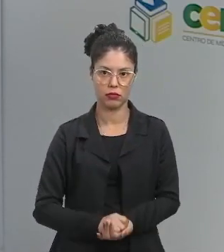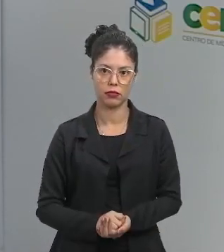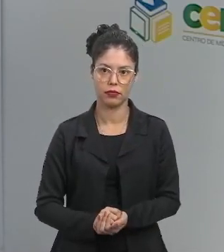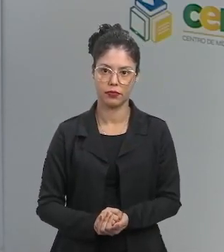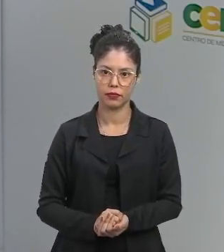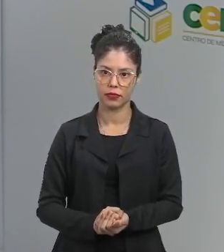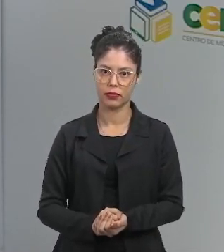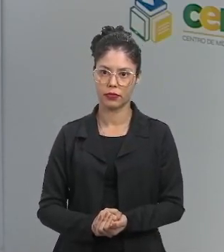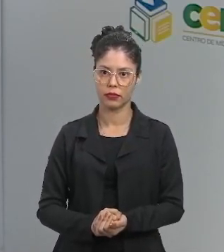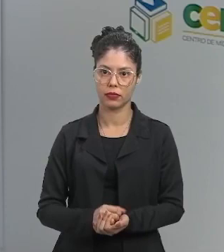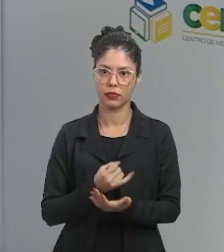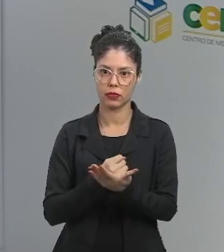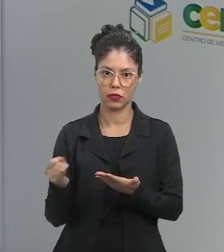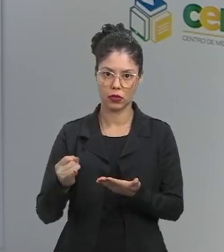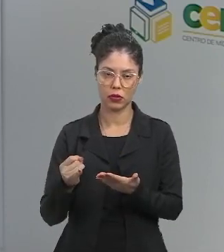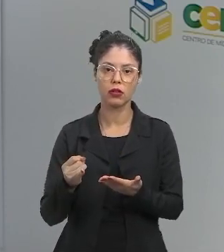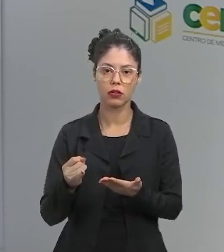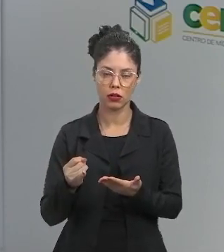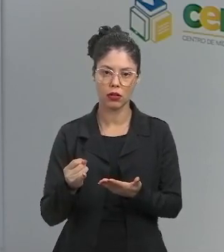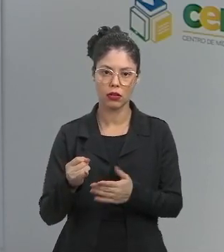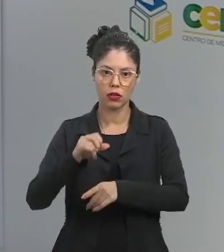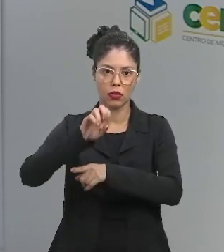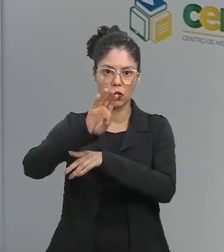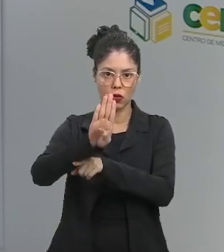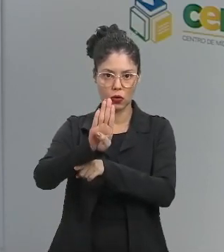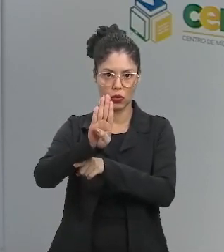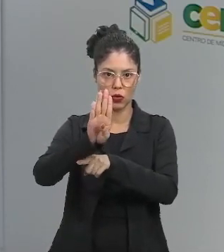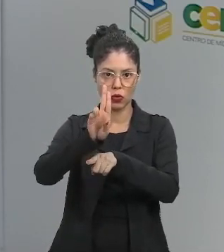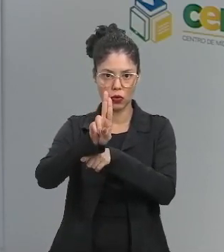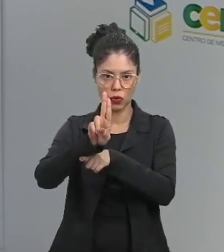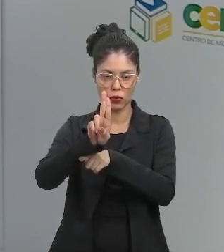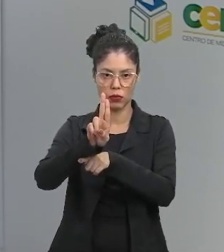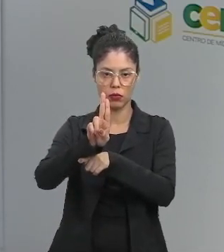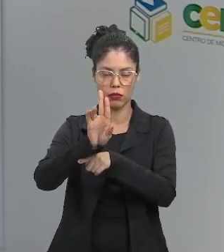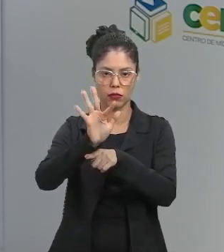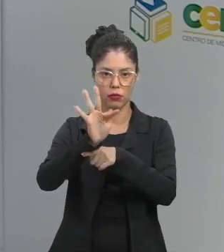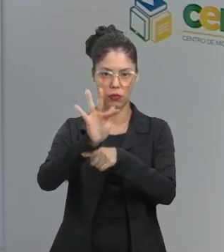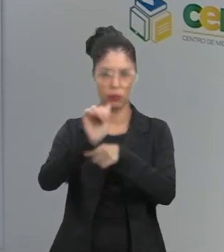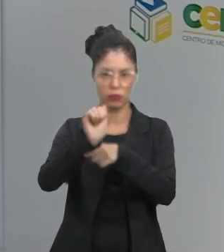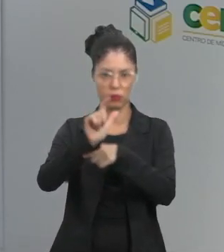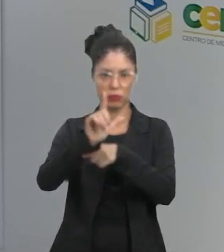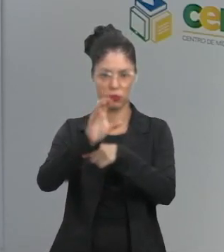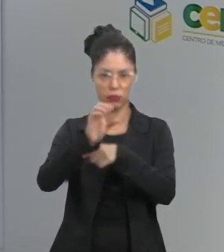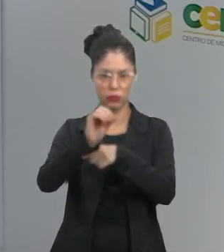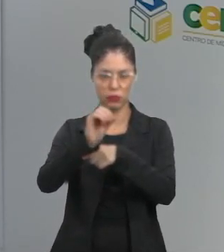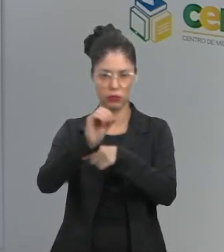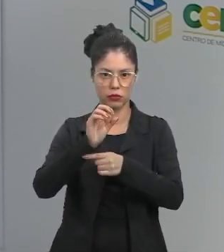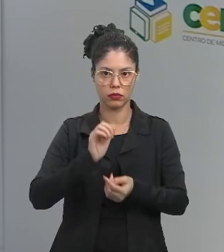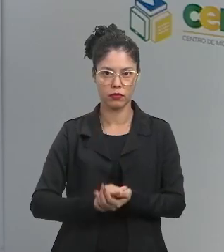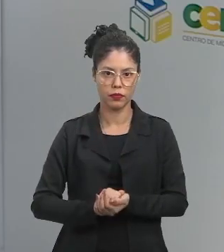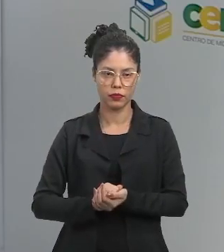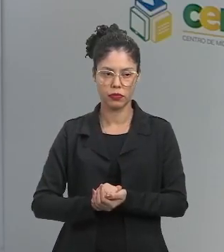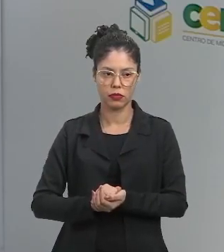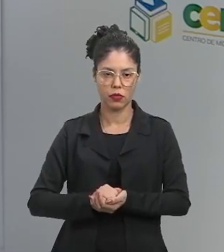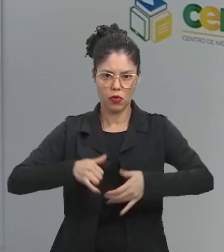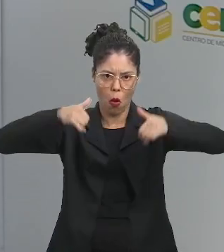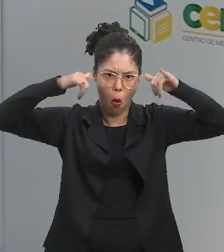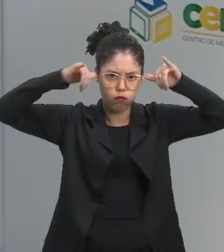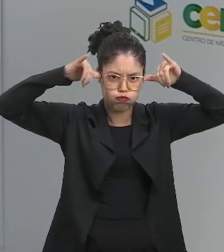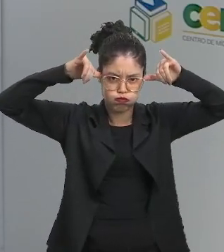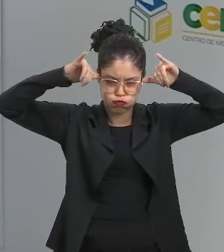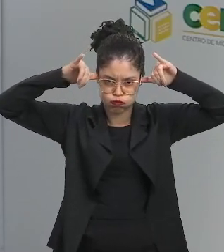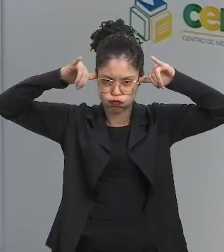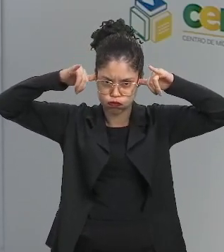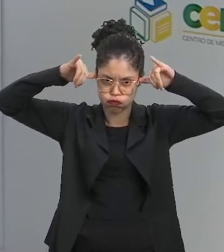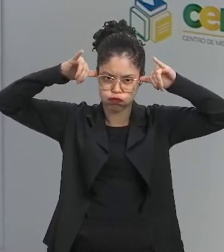de búfalo. Isso foi há algum tempo, há muito tempo, porque o búfalo é um animal mais resistente.